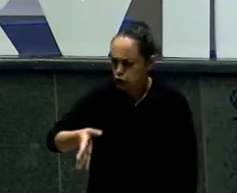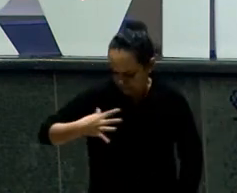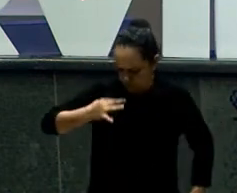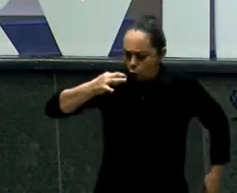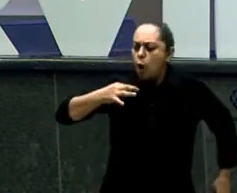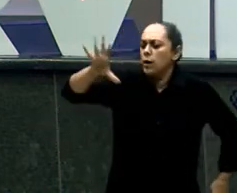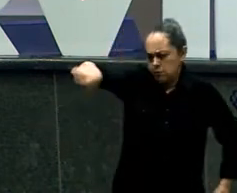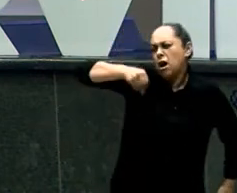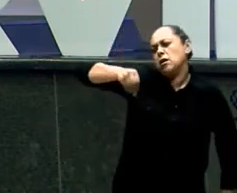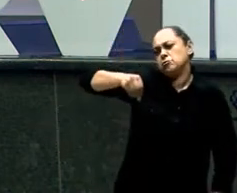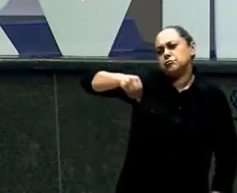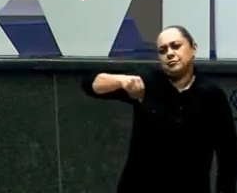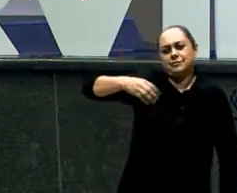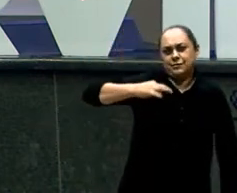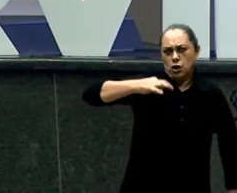os adolescentes